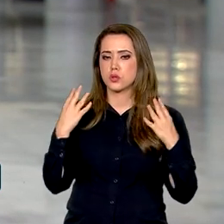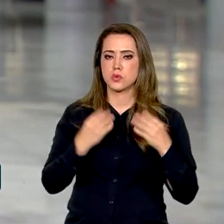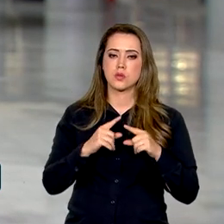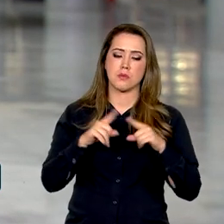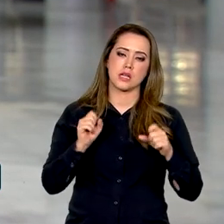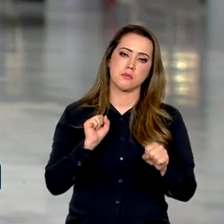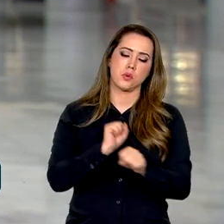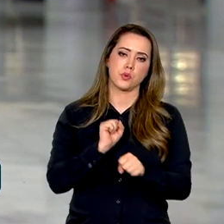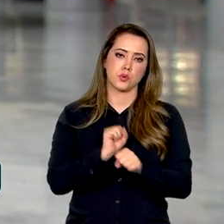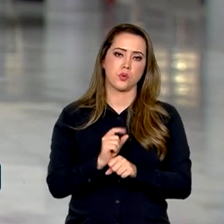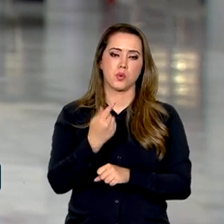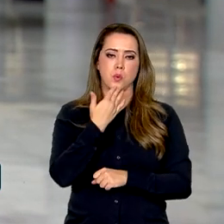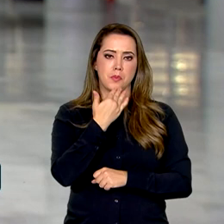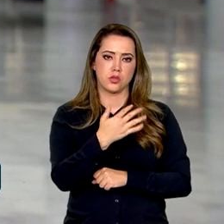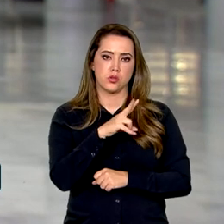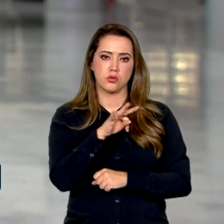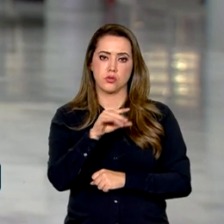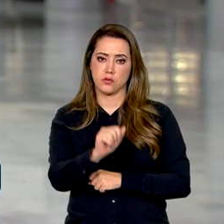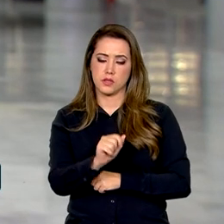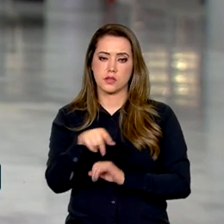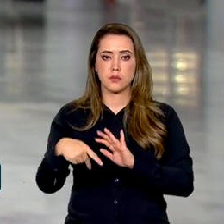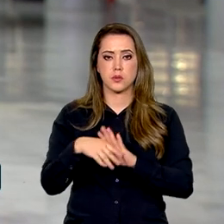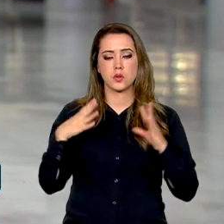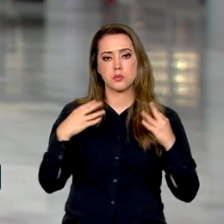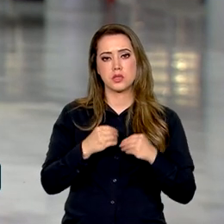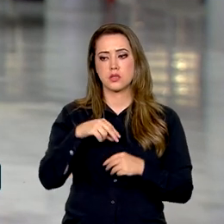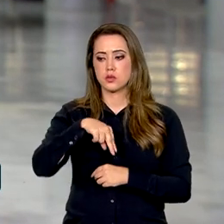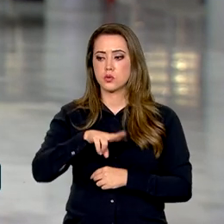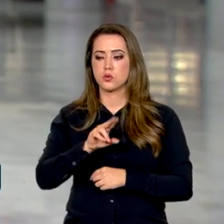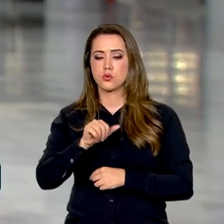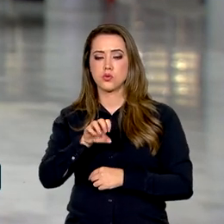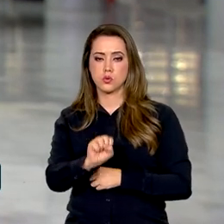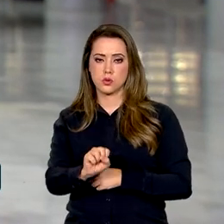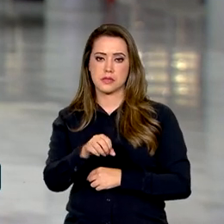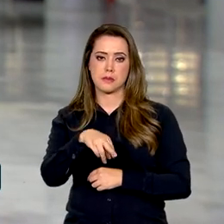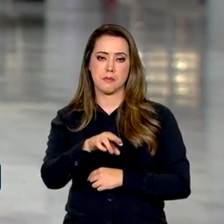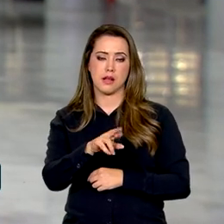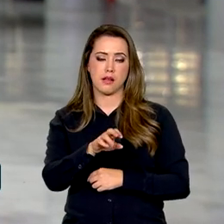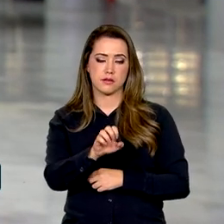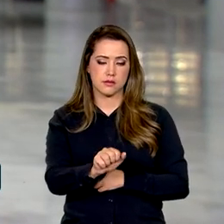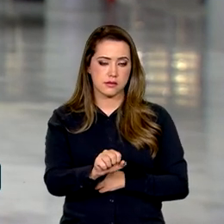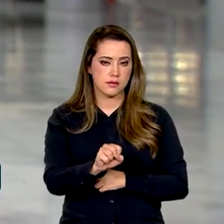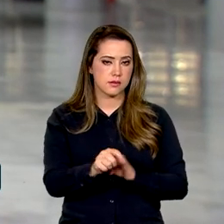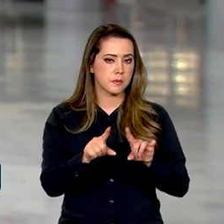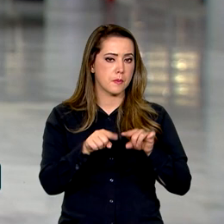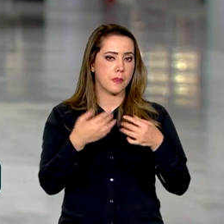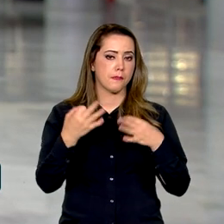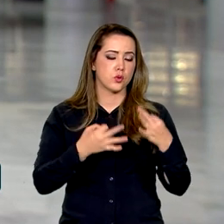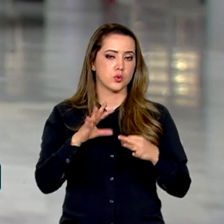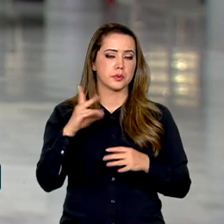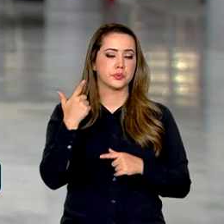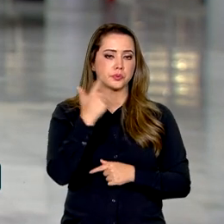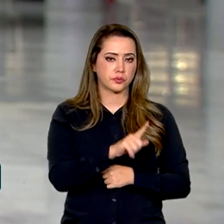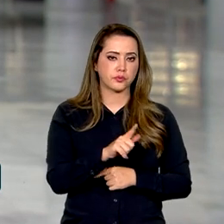processo foi suspenso por um pedido de vista do ministro Nunes Marques. O julgamento voltou à pauta da corte